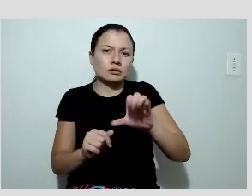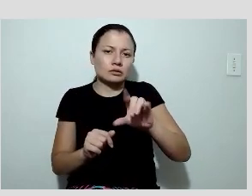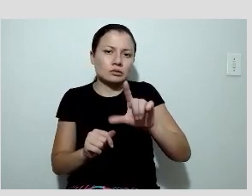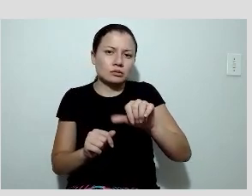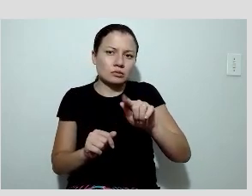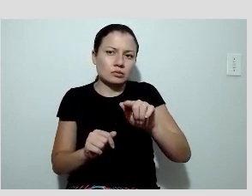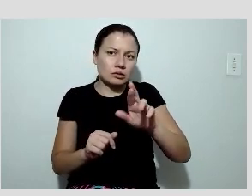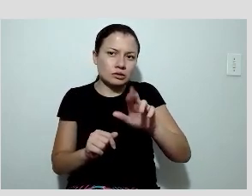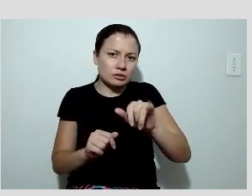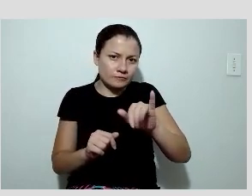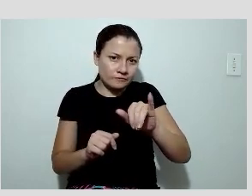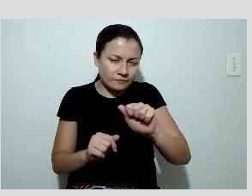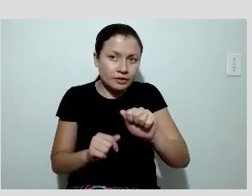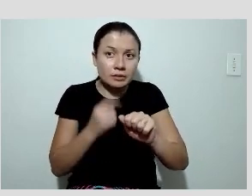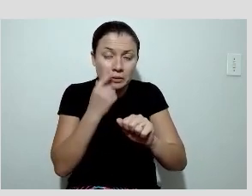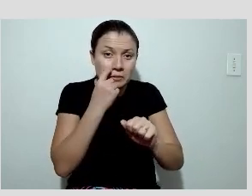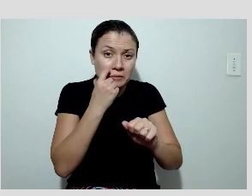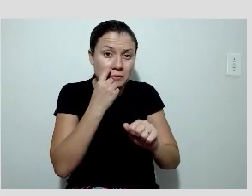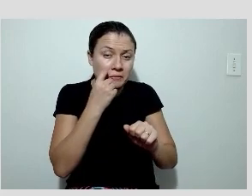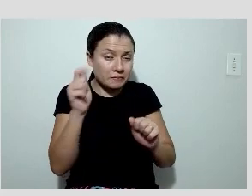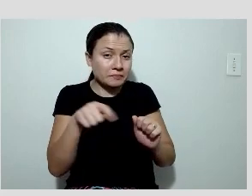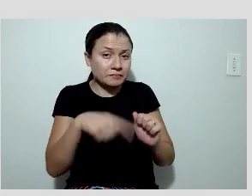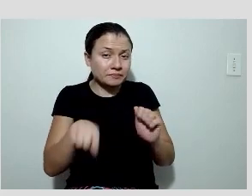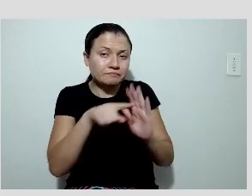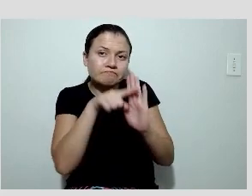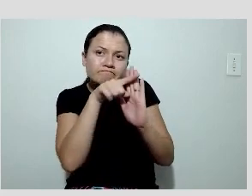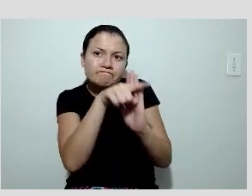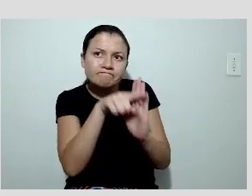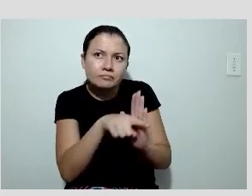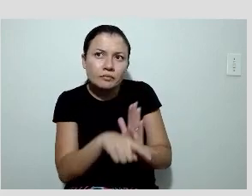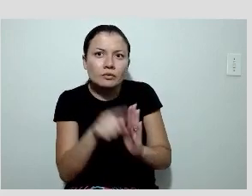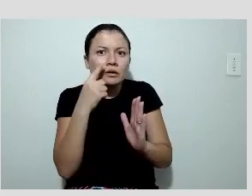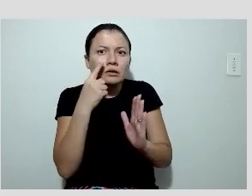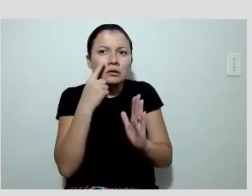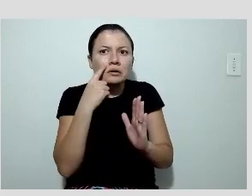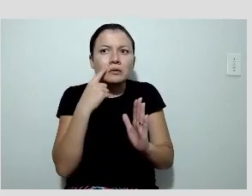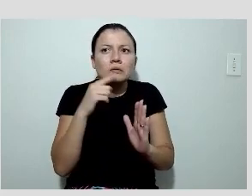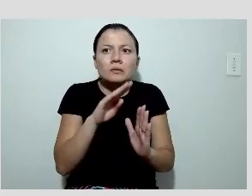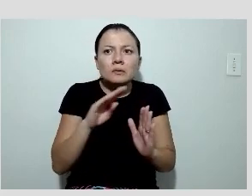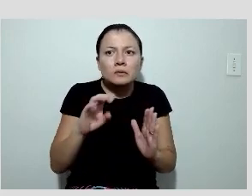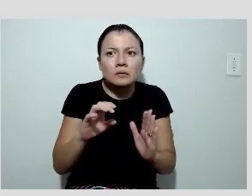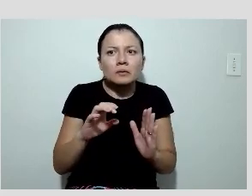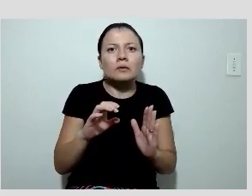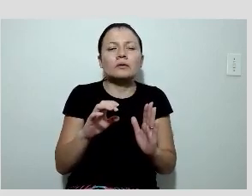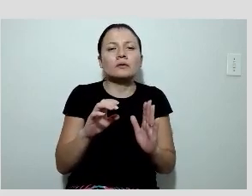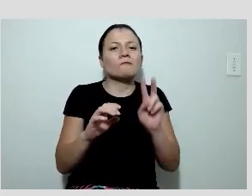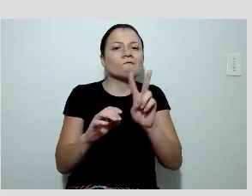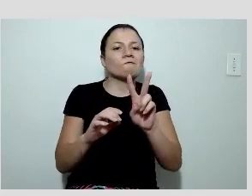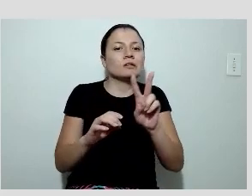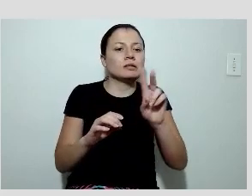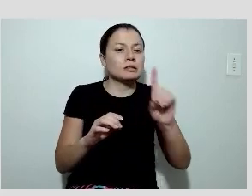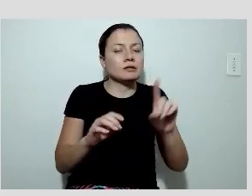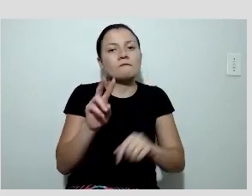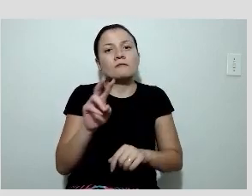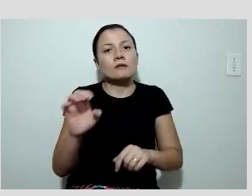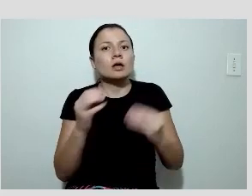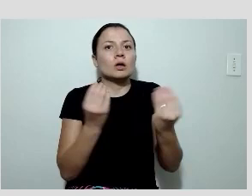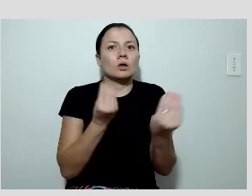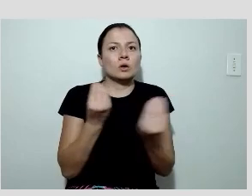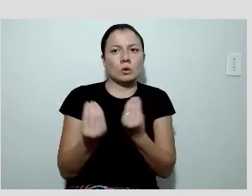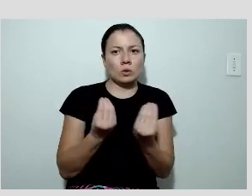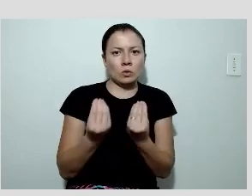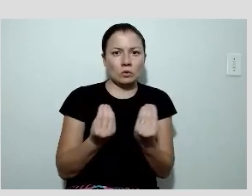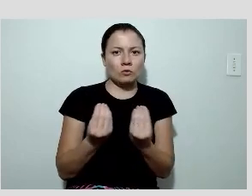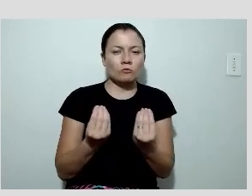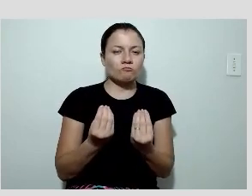gated blood pool. A gente consegue analisar o sincronismo, a função do VE, a função do VD. E, como o doutor